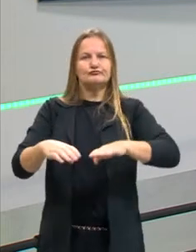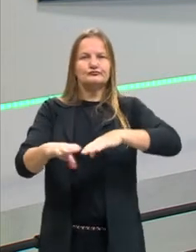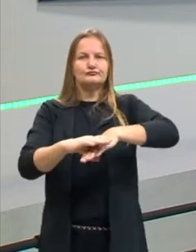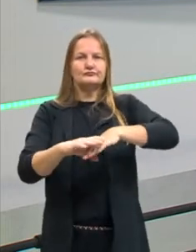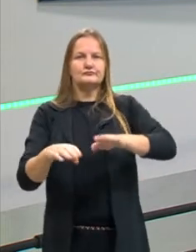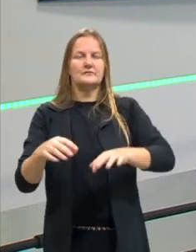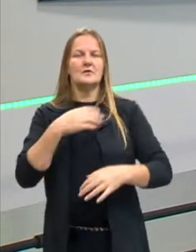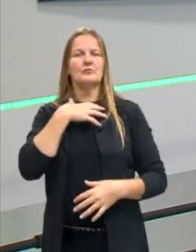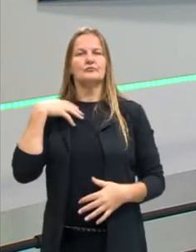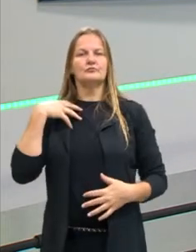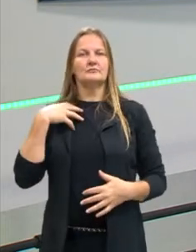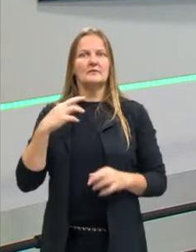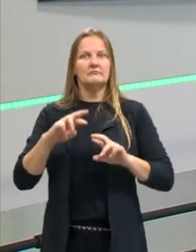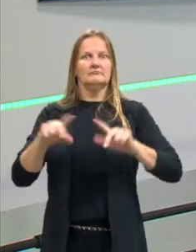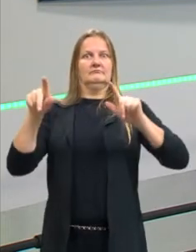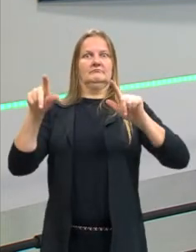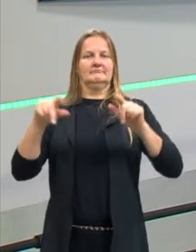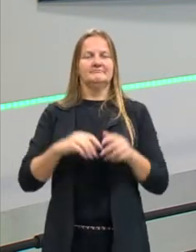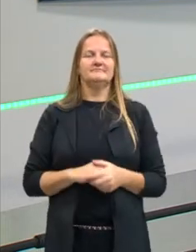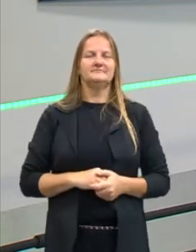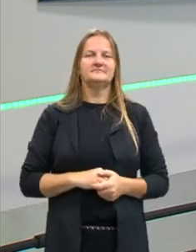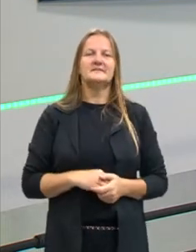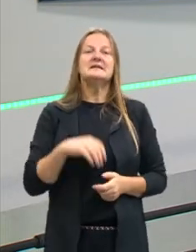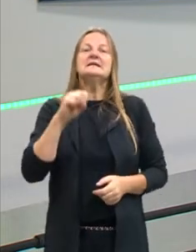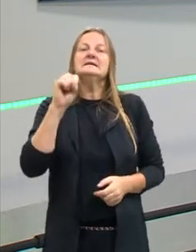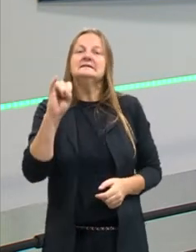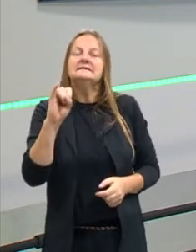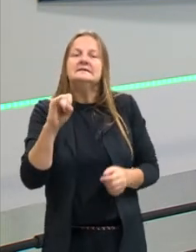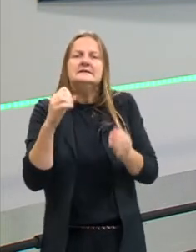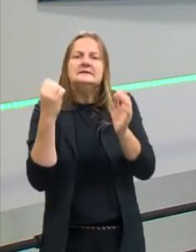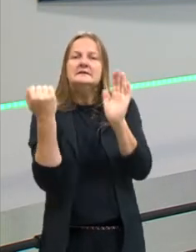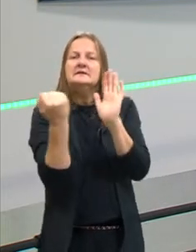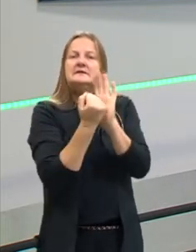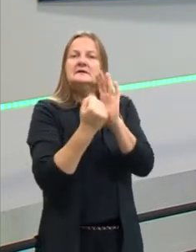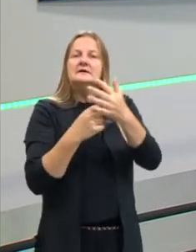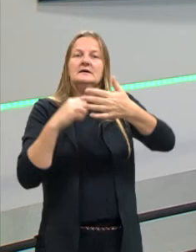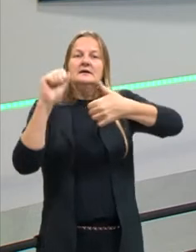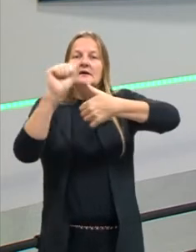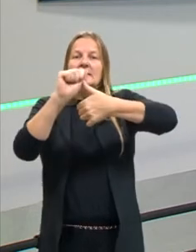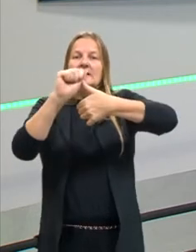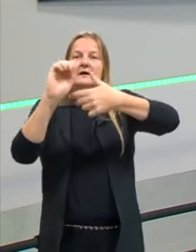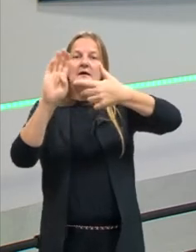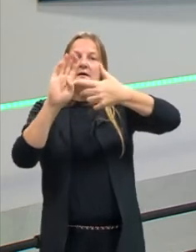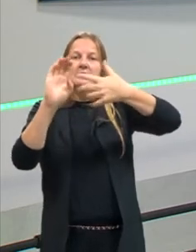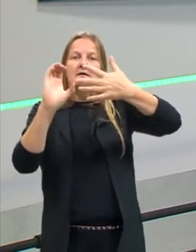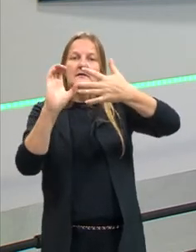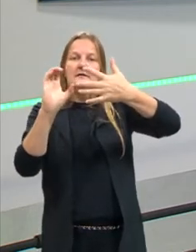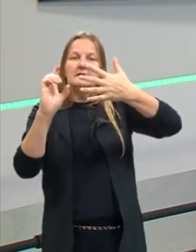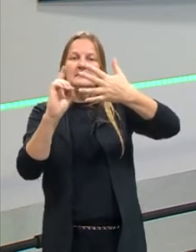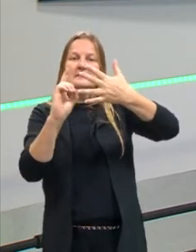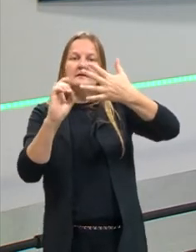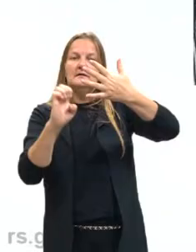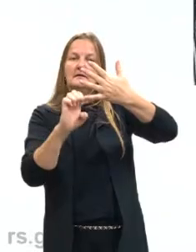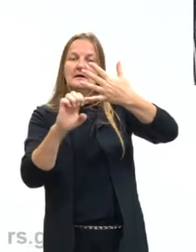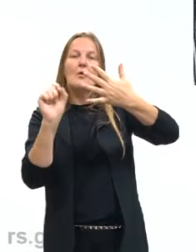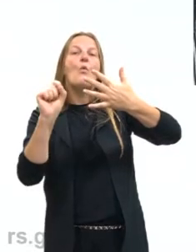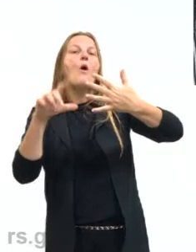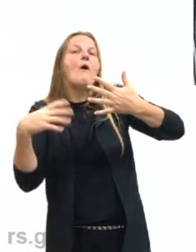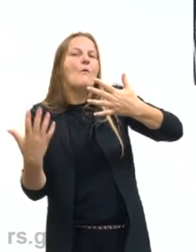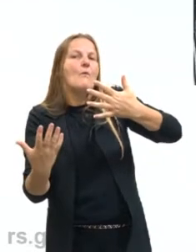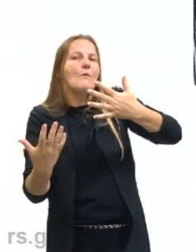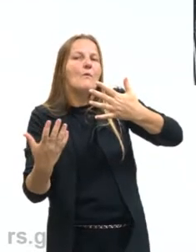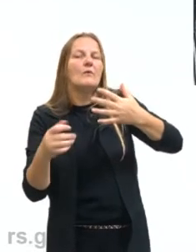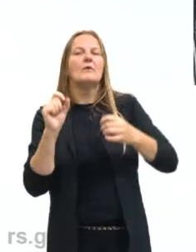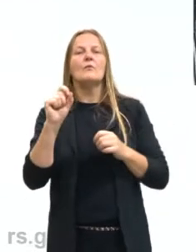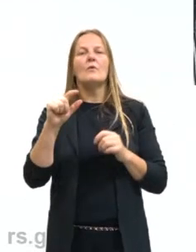uma camiseta. Se a gente for marcar aqui a nossa alternativa correta. Vamos lá. Será que essa questão, ela está